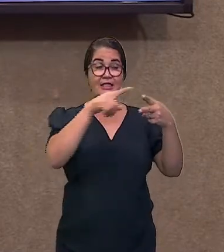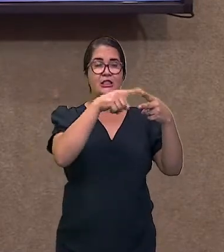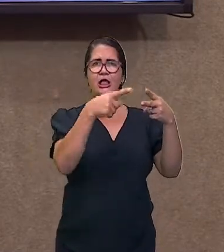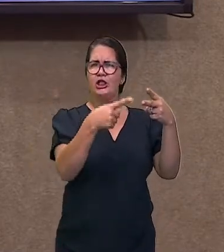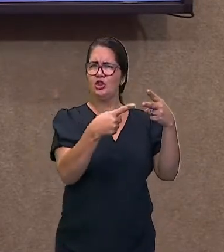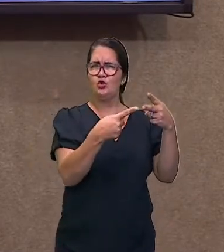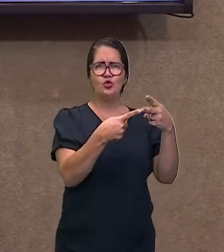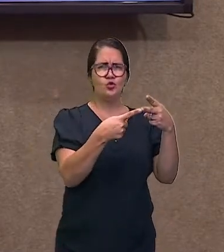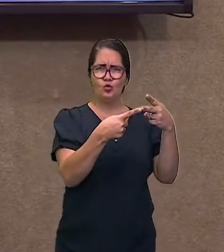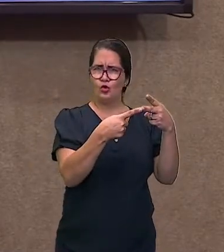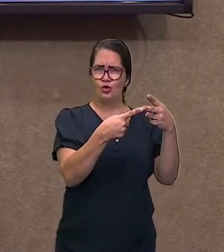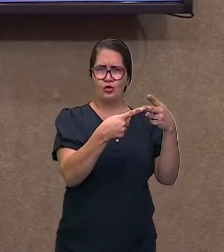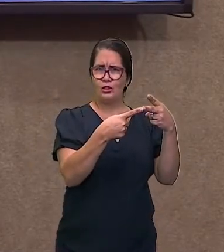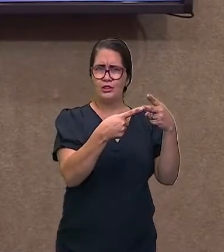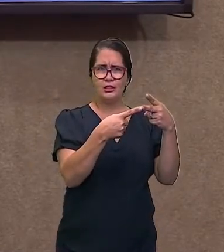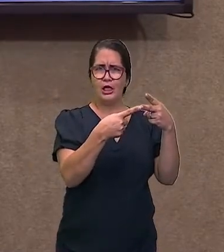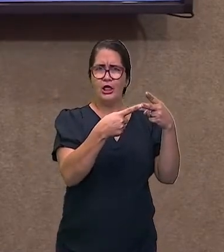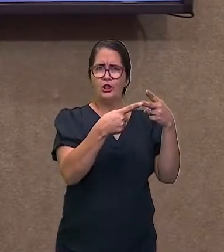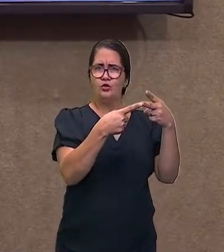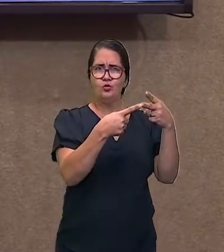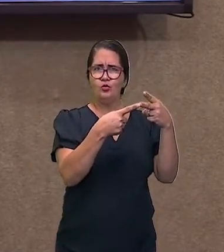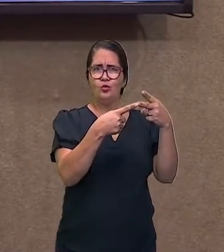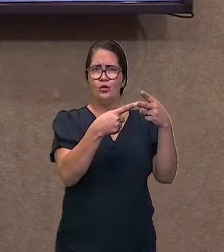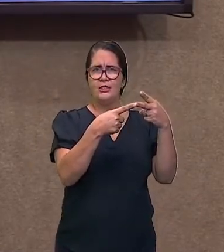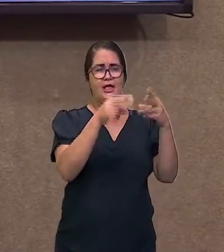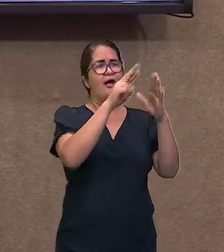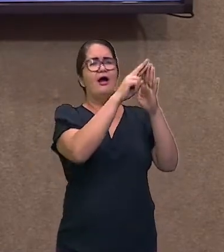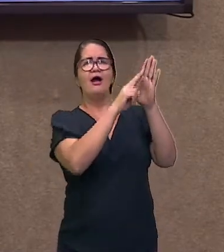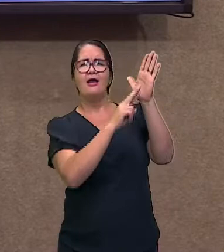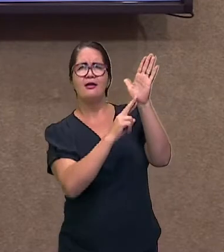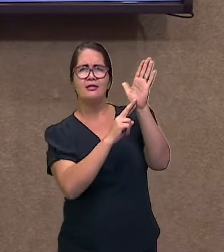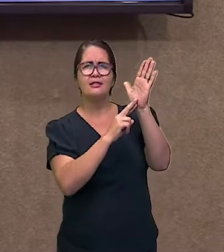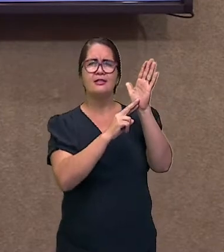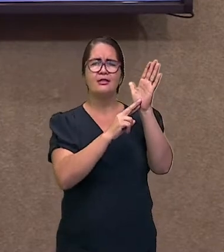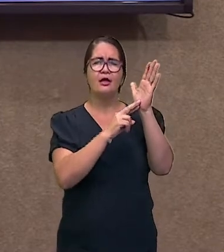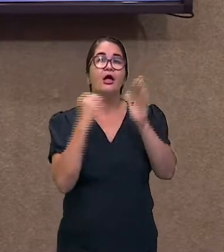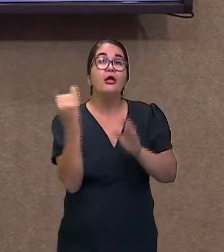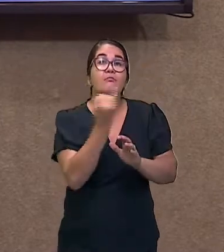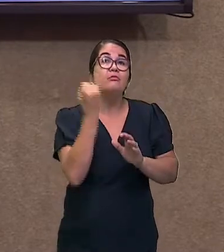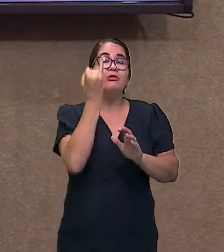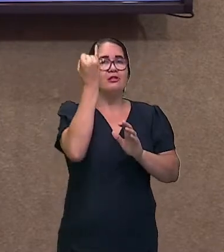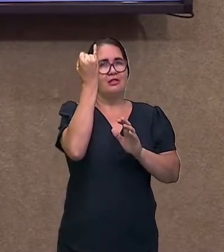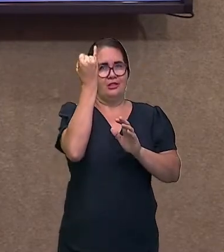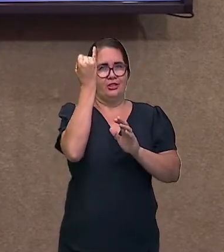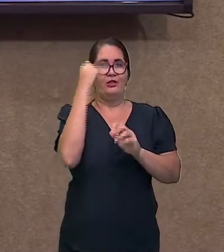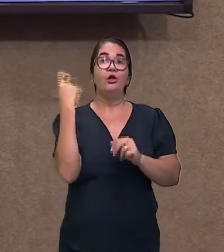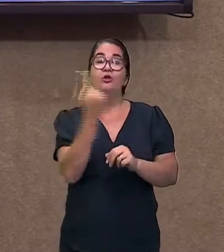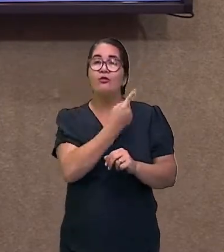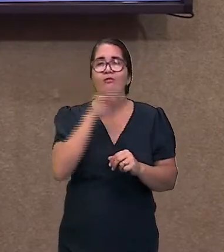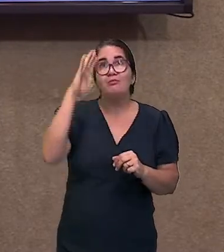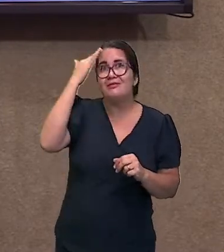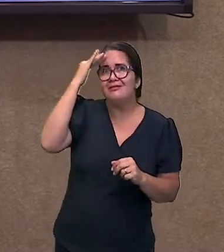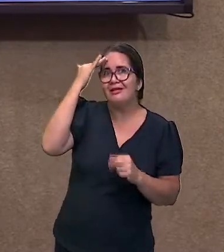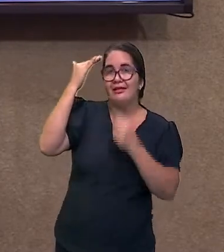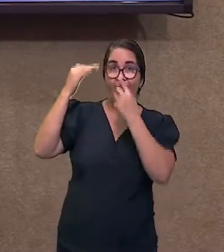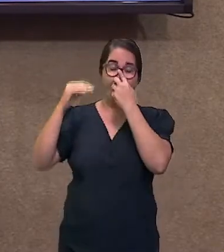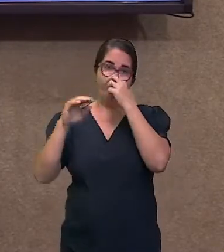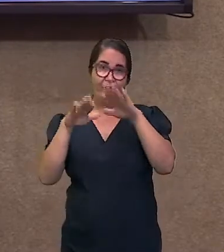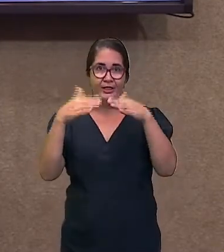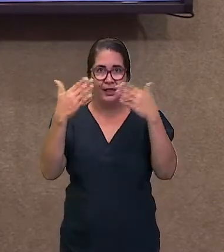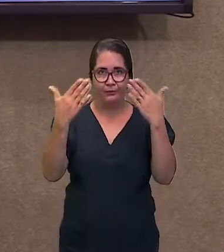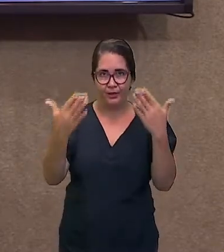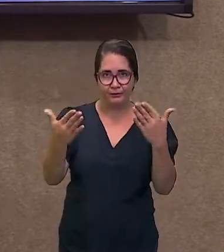Dentro desses fatores, nós temos algumas coisas que são legais a gente entender. Então, temos o fator